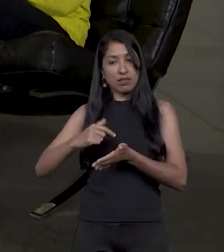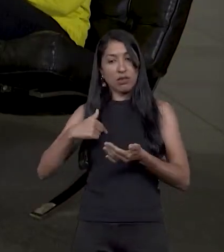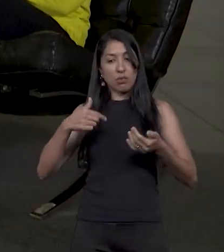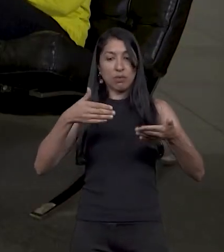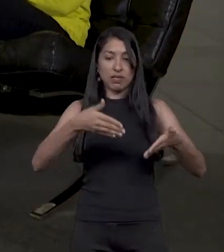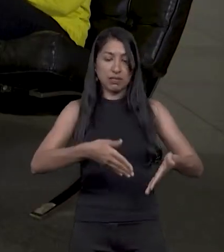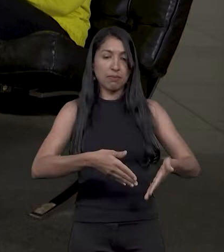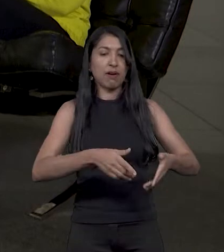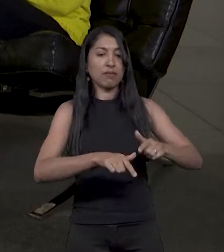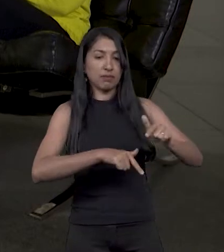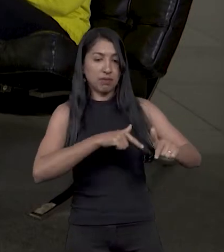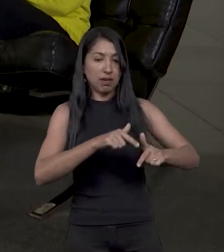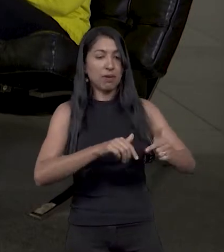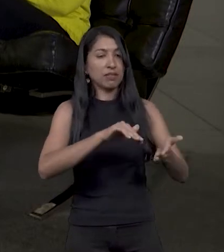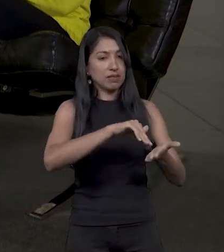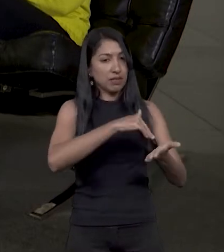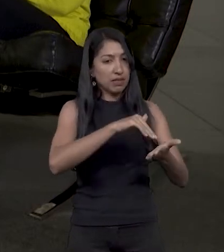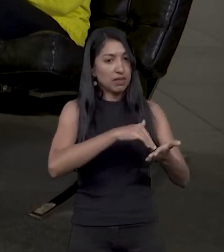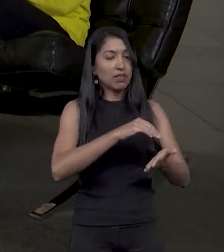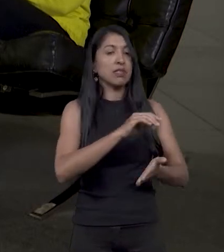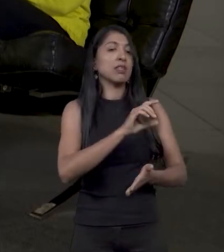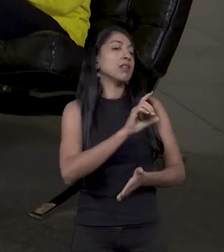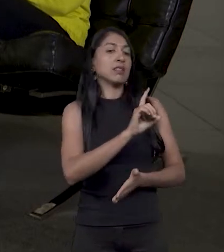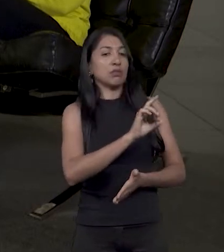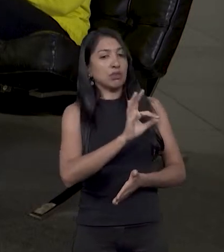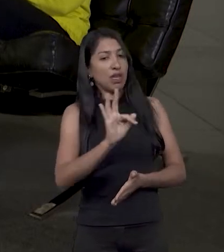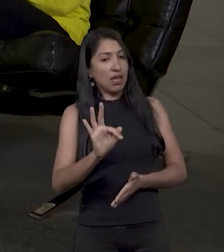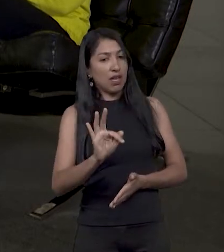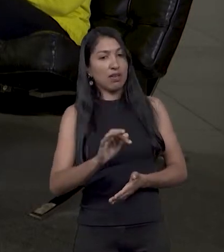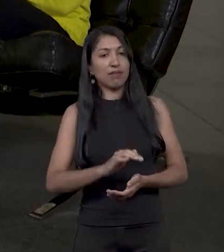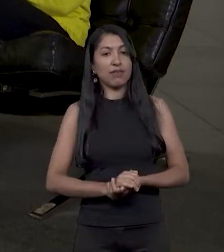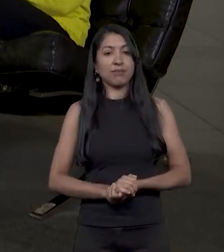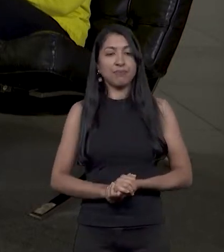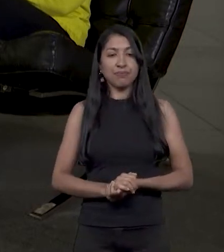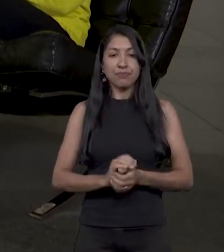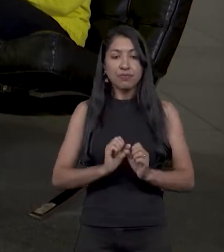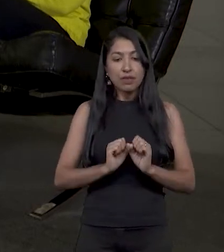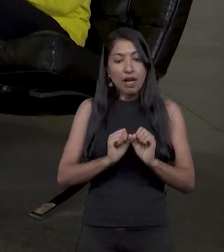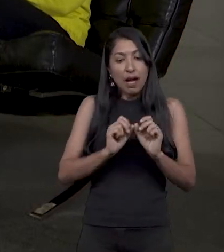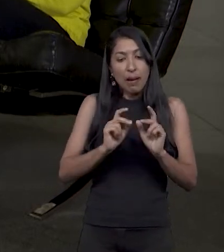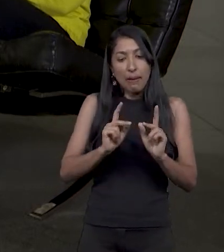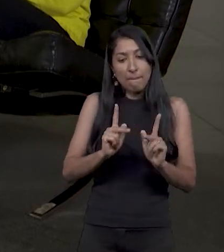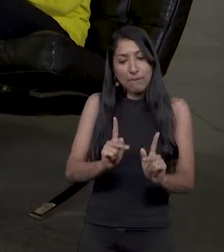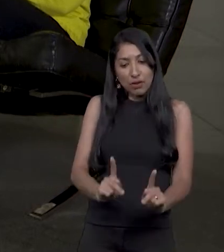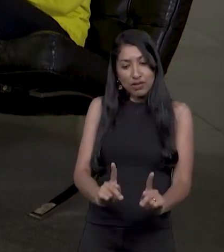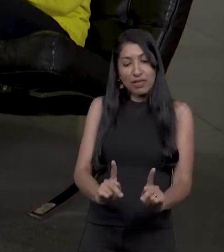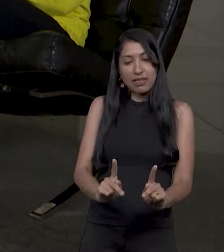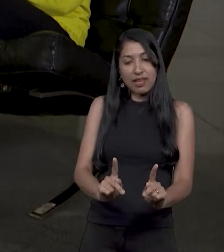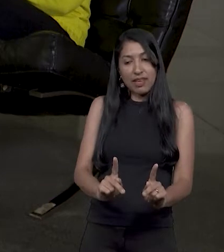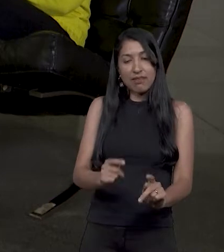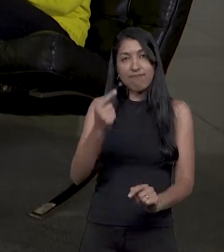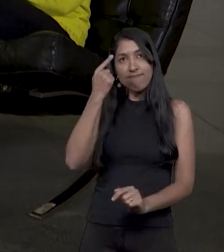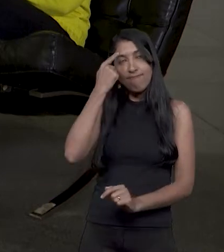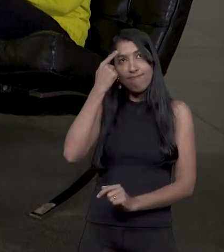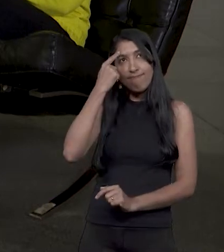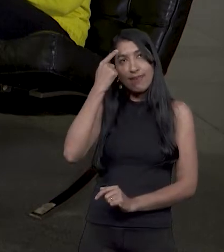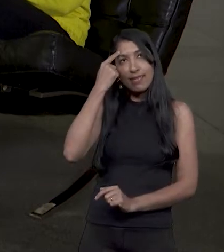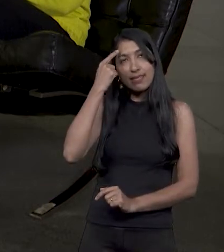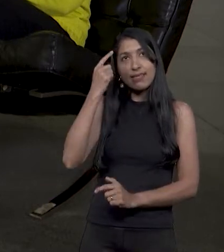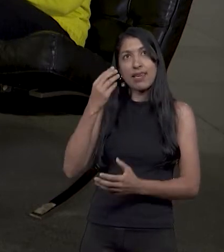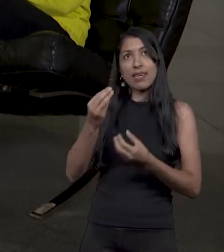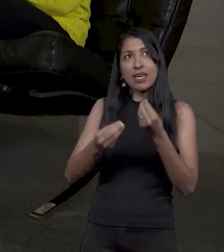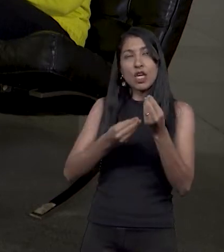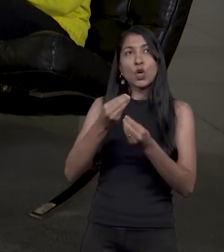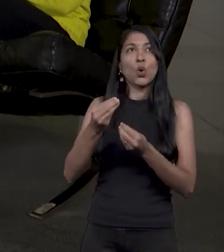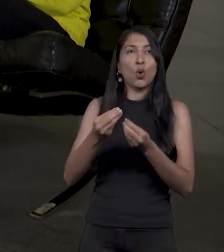educação, tinha acabado de aposentar, tinha que acudir, aquela filha que nasceu ali. Eu